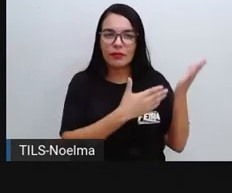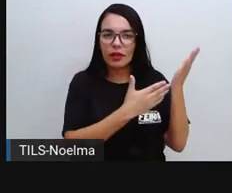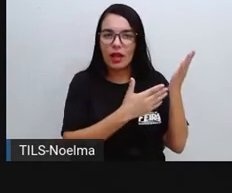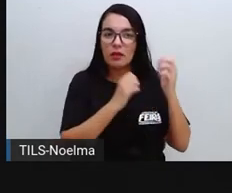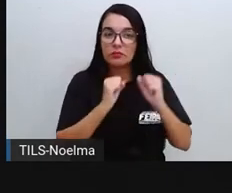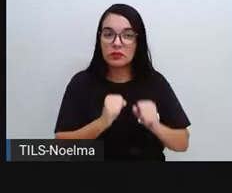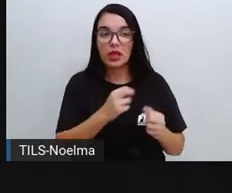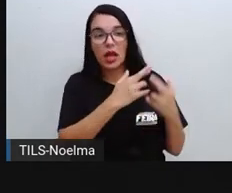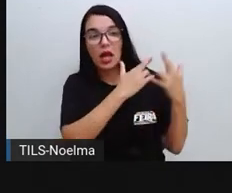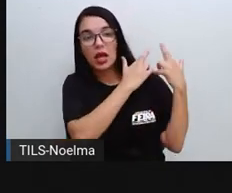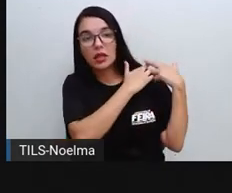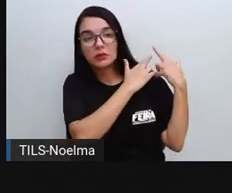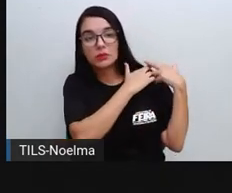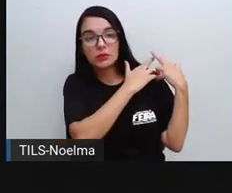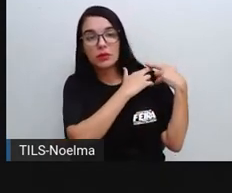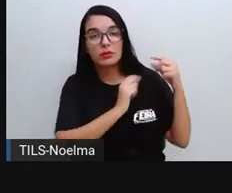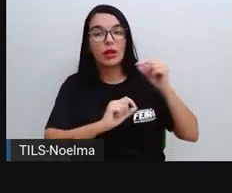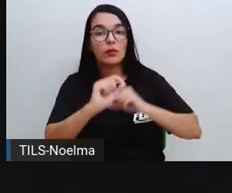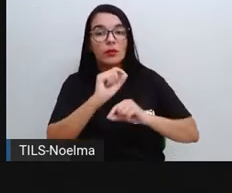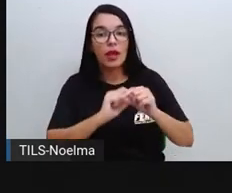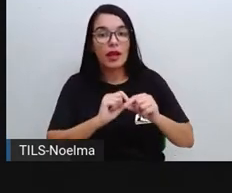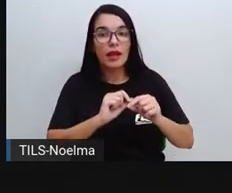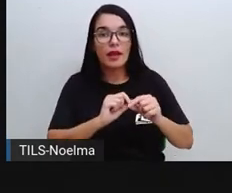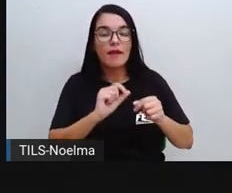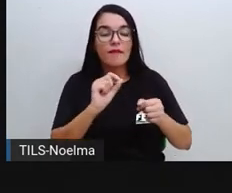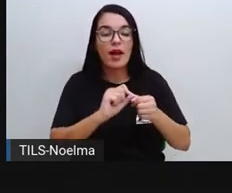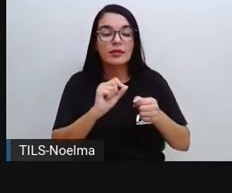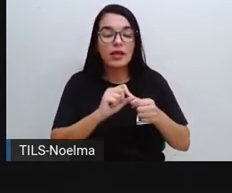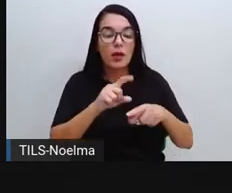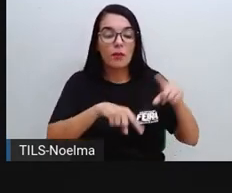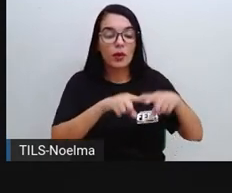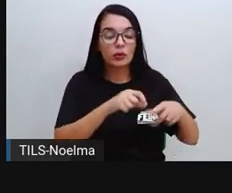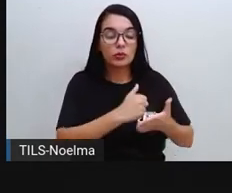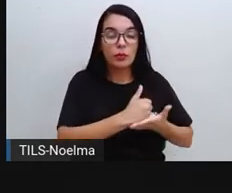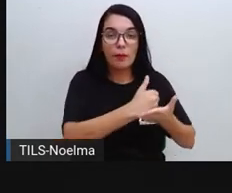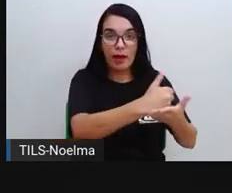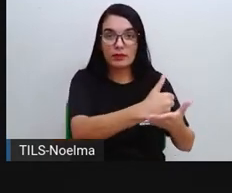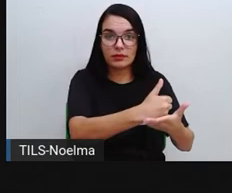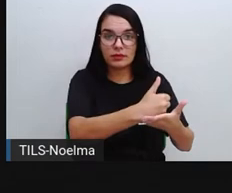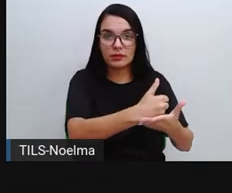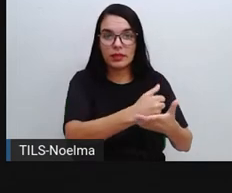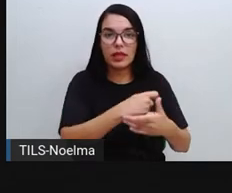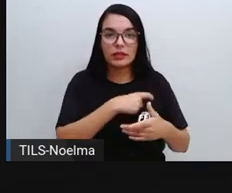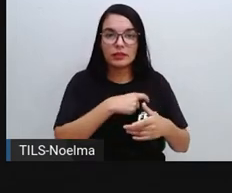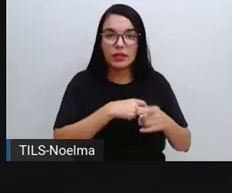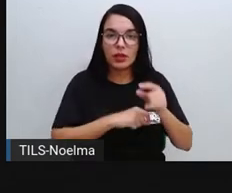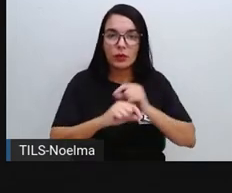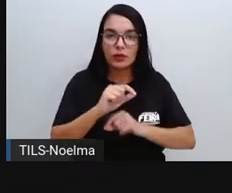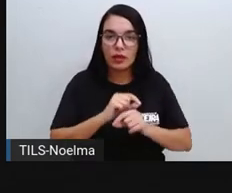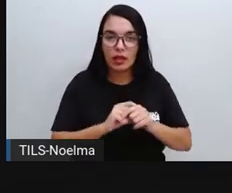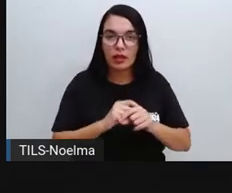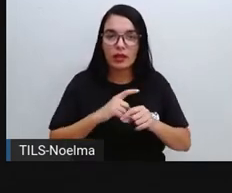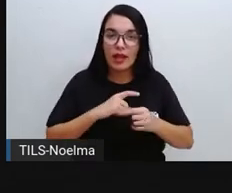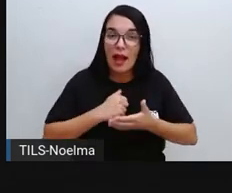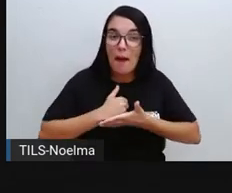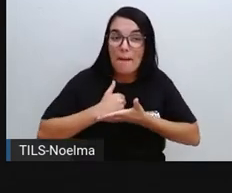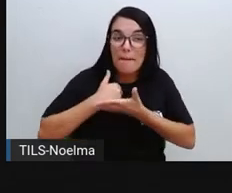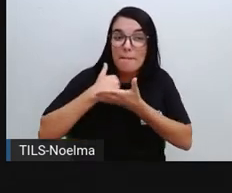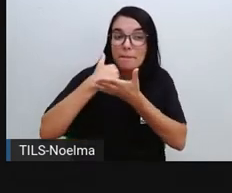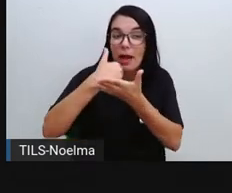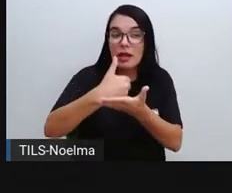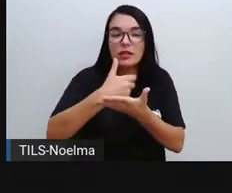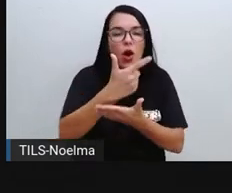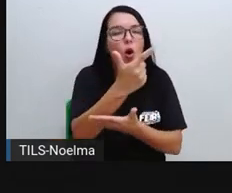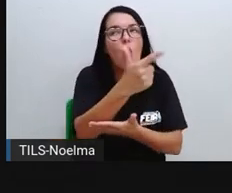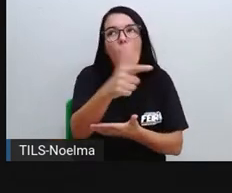ser responsável, então, pela produção da matéria-prima. Os recursos produzidos por essa atividade estão na base das demais atividades